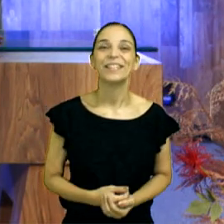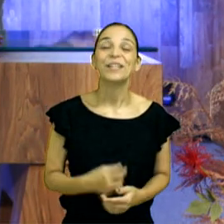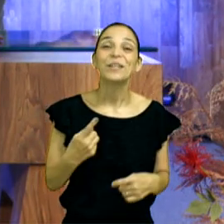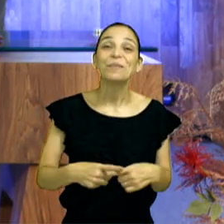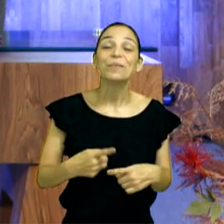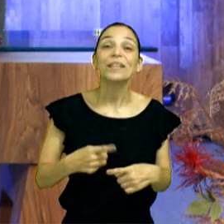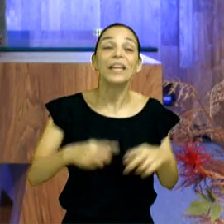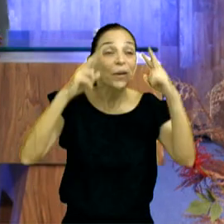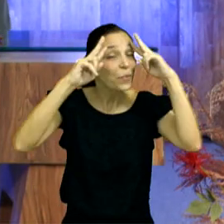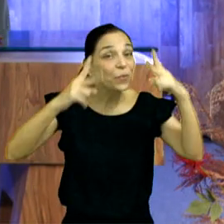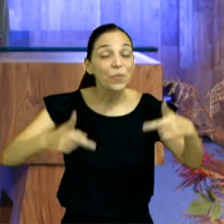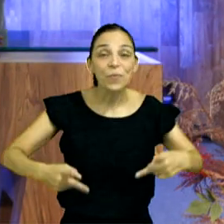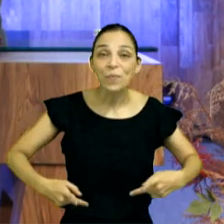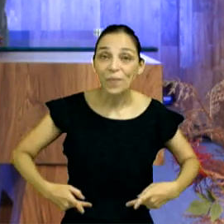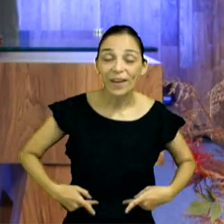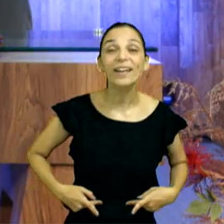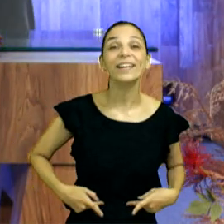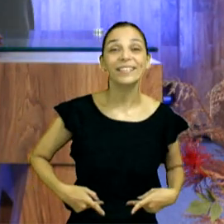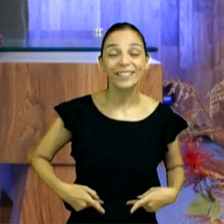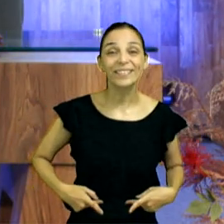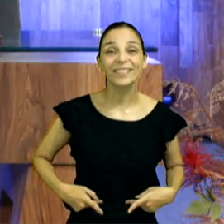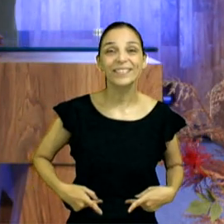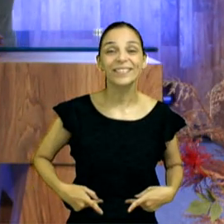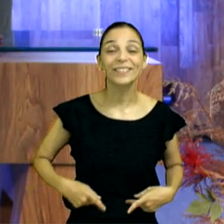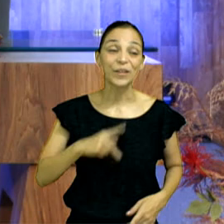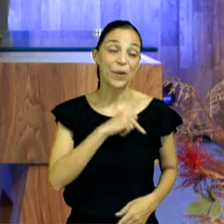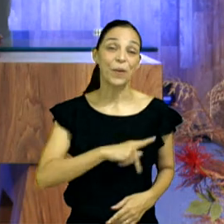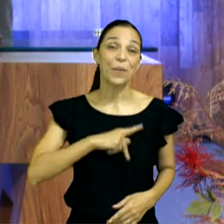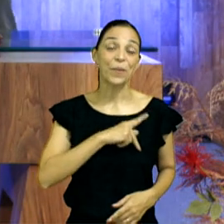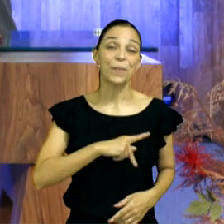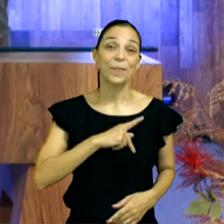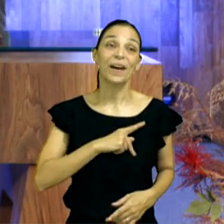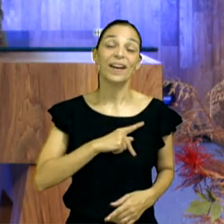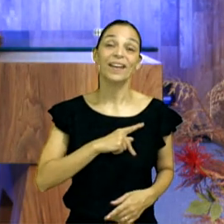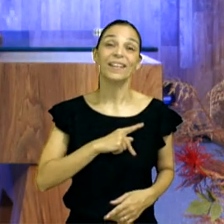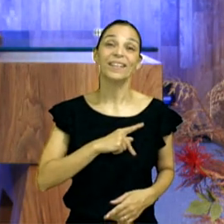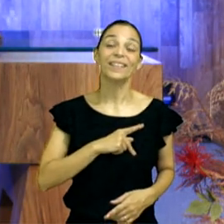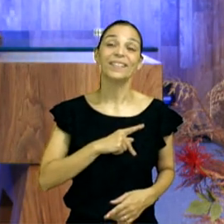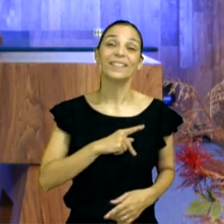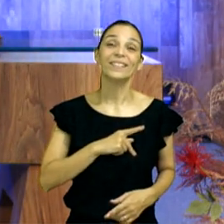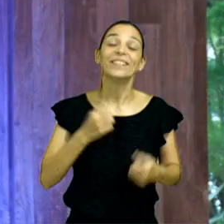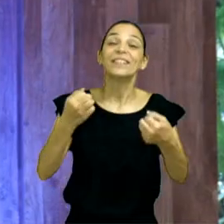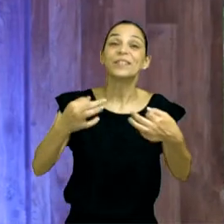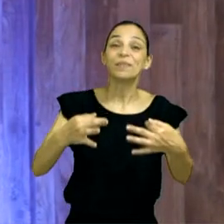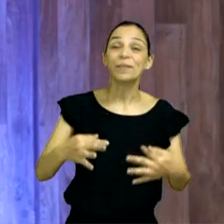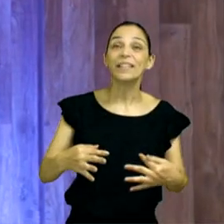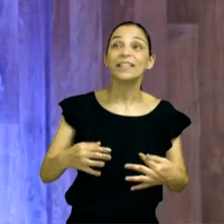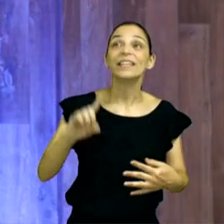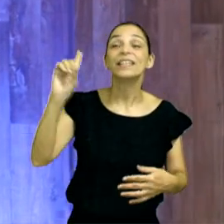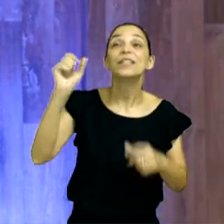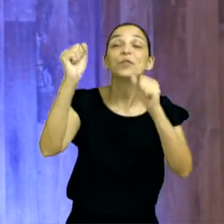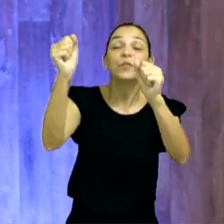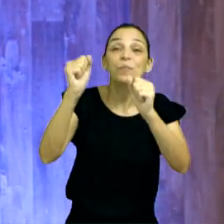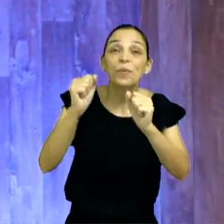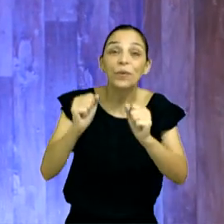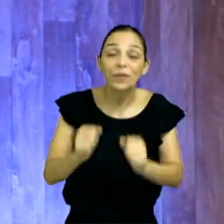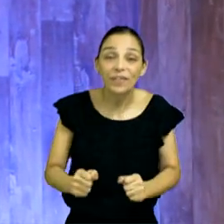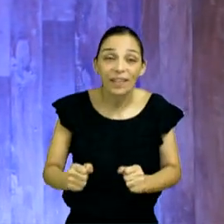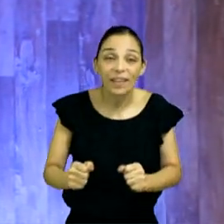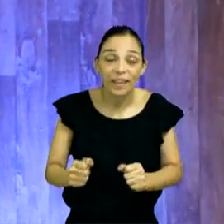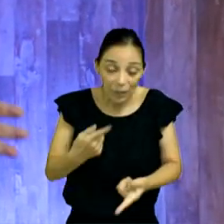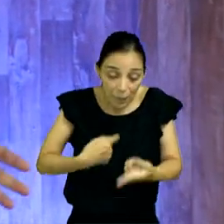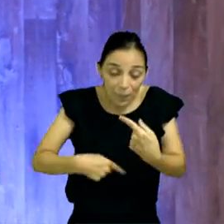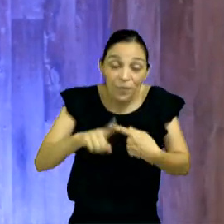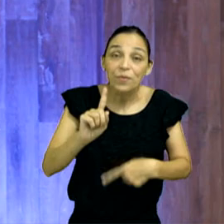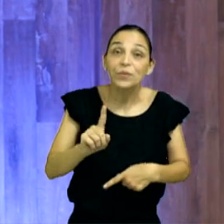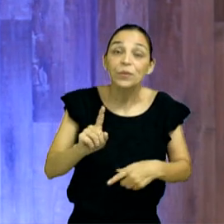Seres humanos, amados, olha que coisa boa, Paulo diz assim, o poder de Deus se aperfeiçoa nas nossas fraquezas, se tivesse alguém